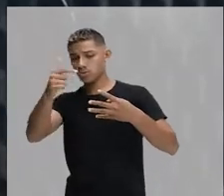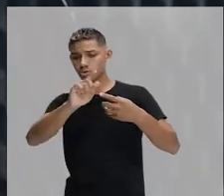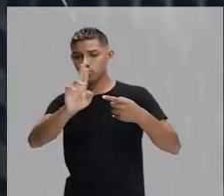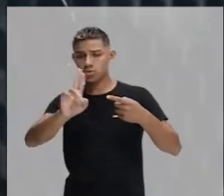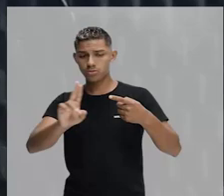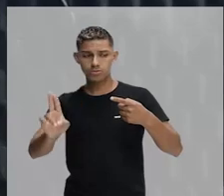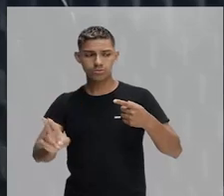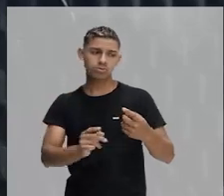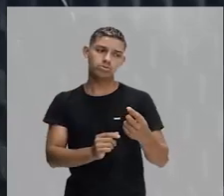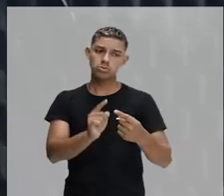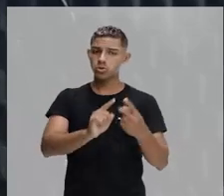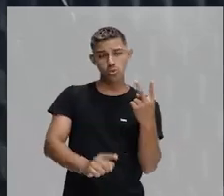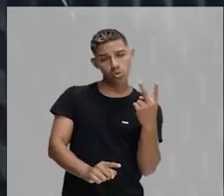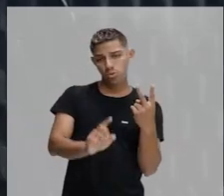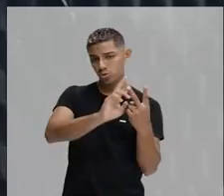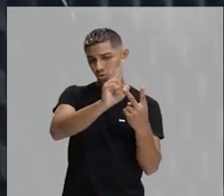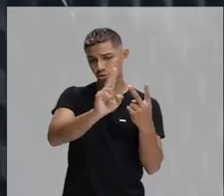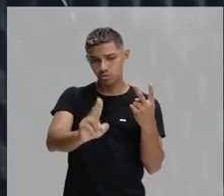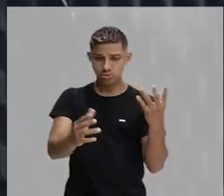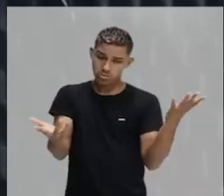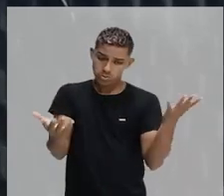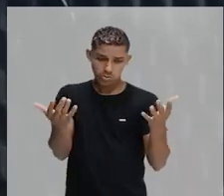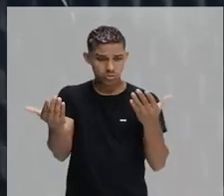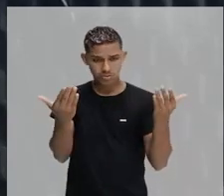conseguem fazer essa associação.